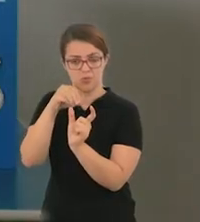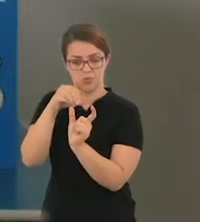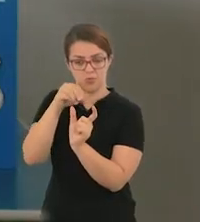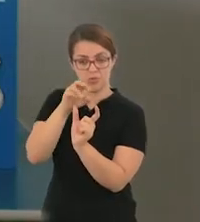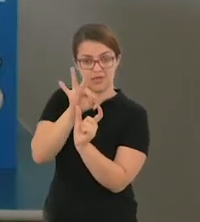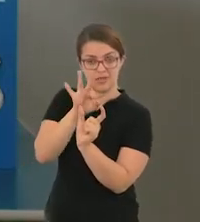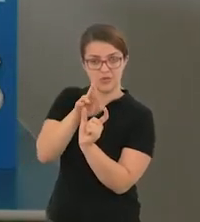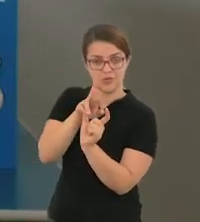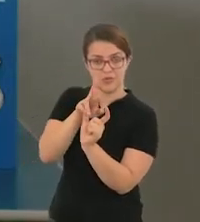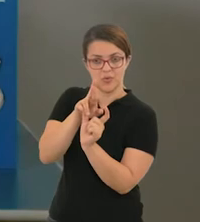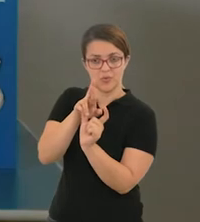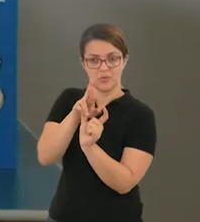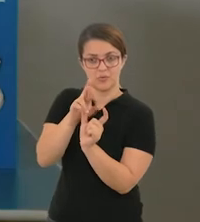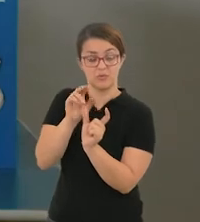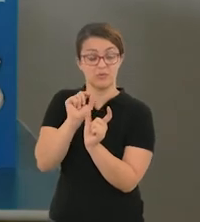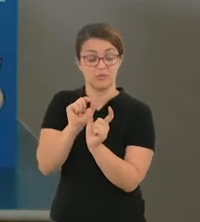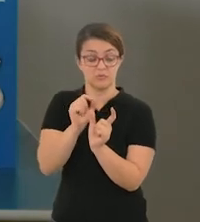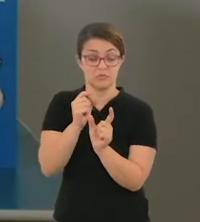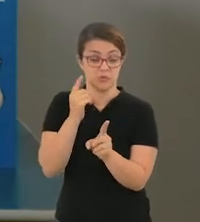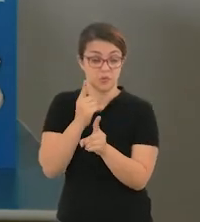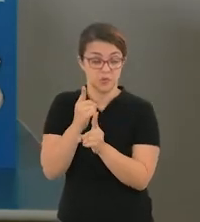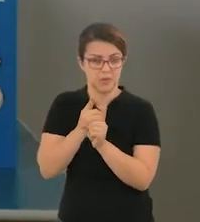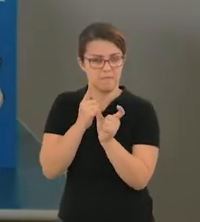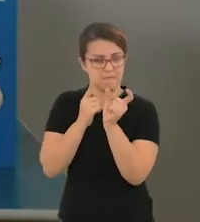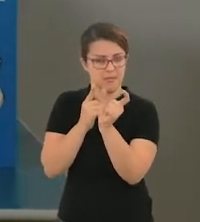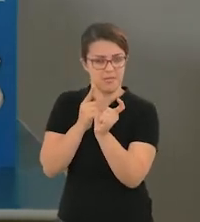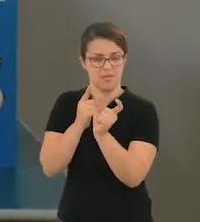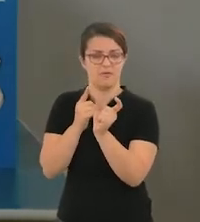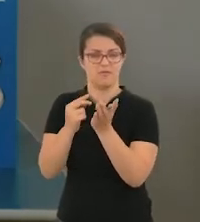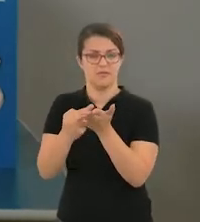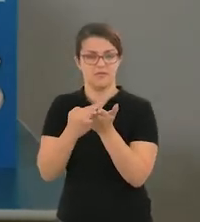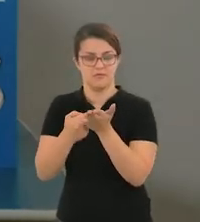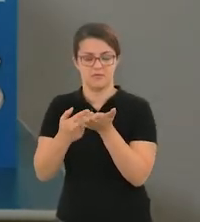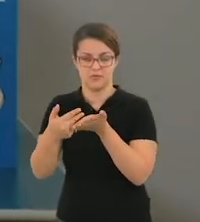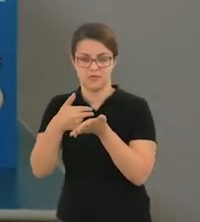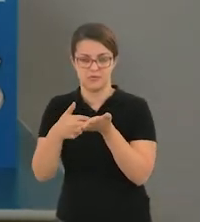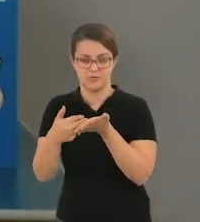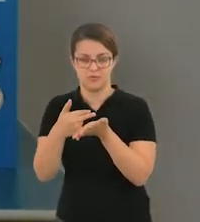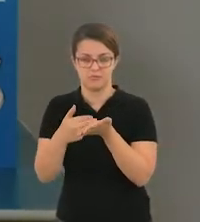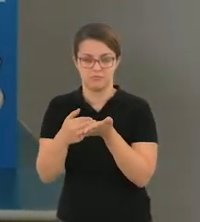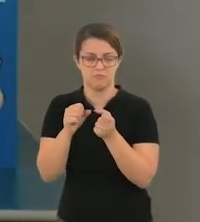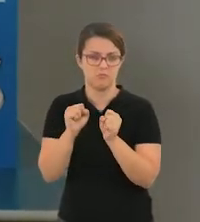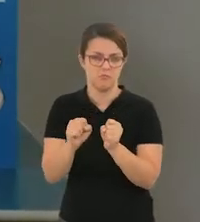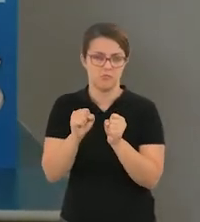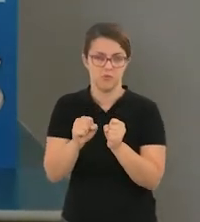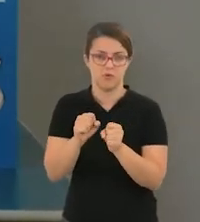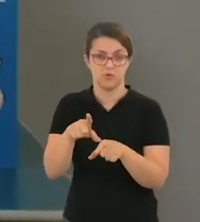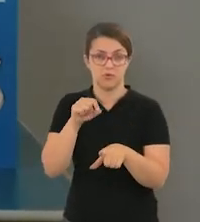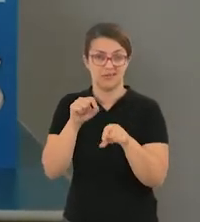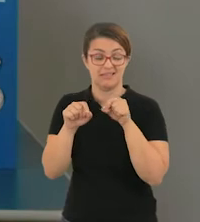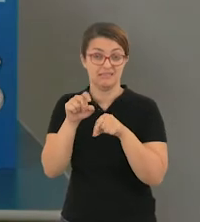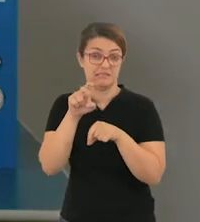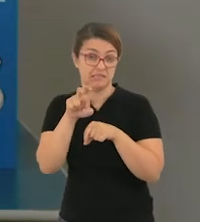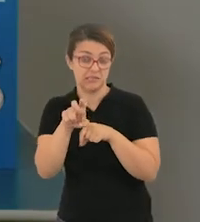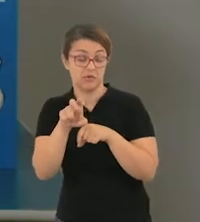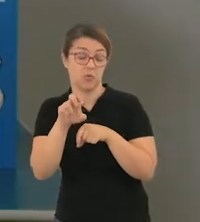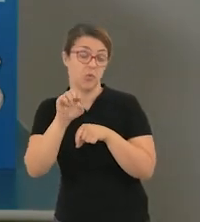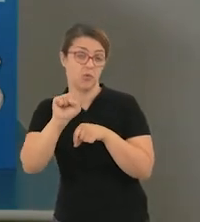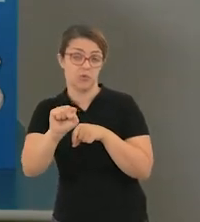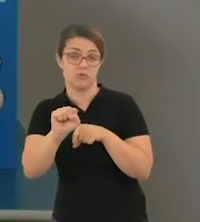também vão procurar essas palavras na revista, recortar e colar no caderno. Pode ser umas 5 a 8 palavrinhas.